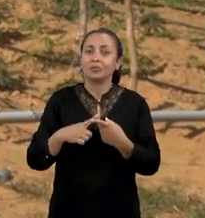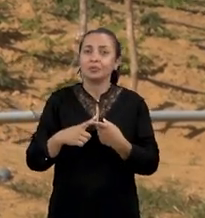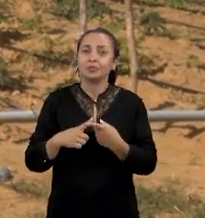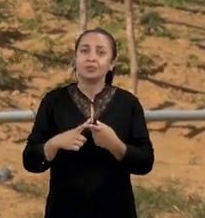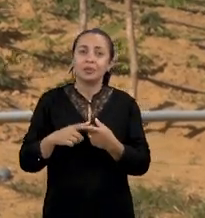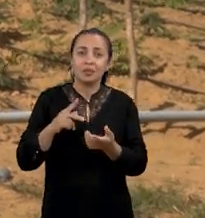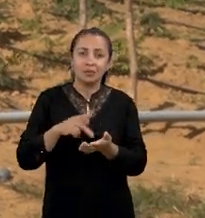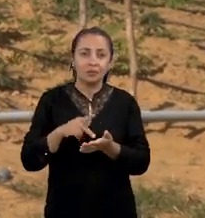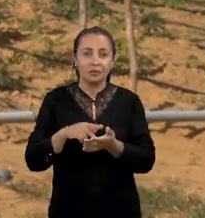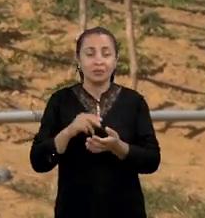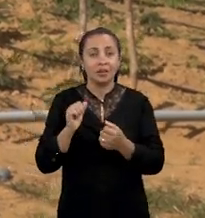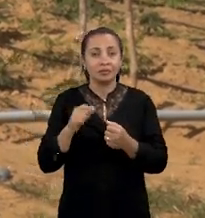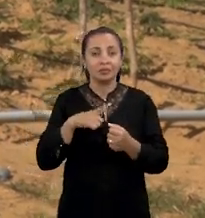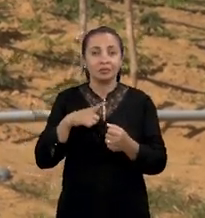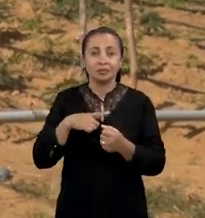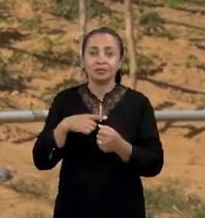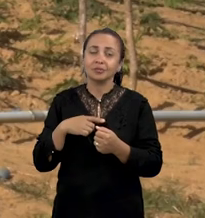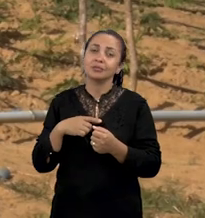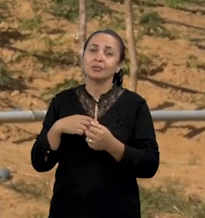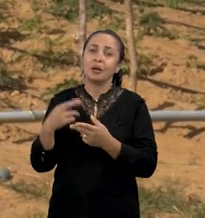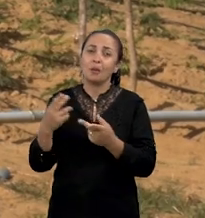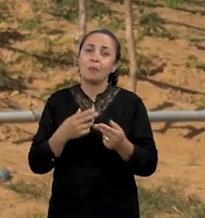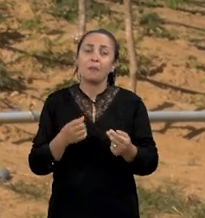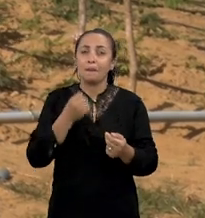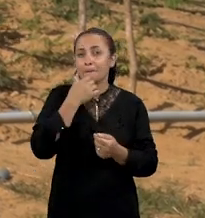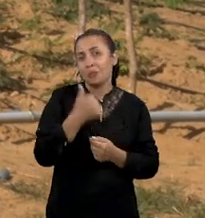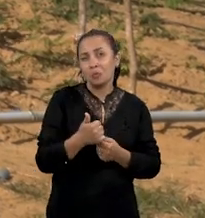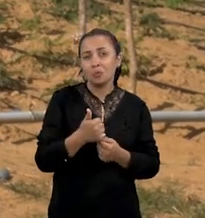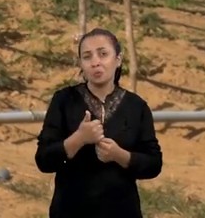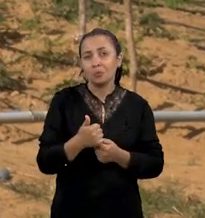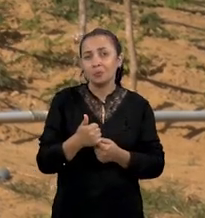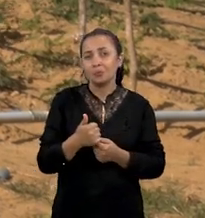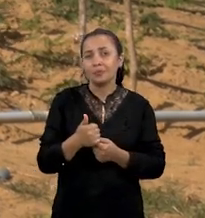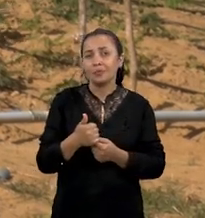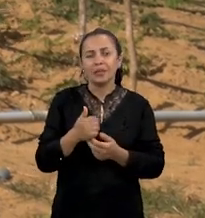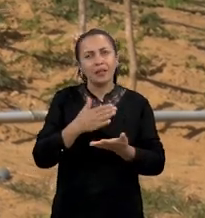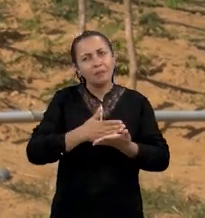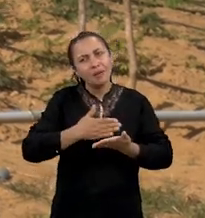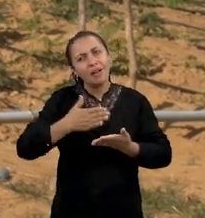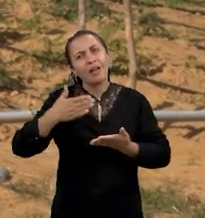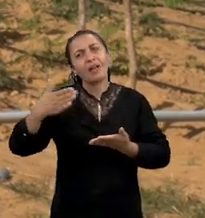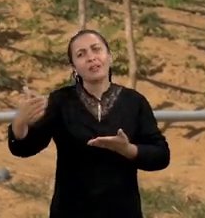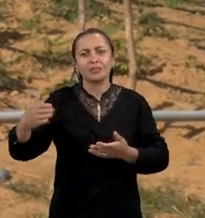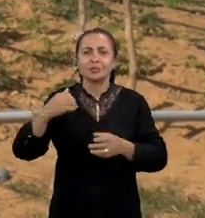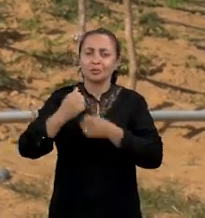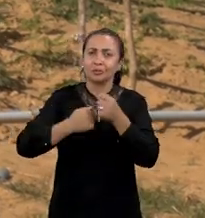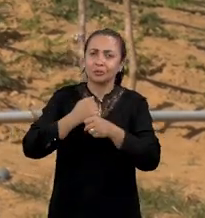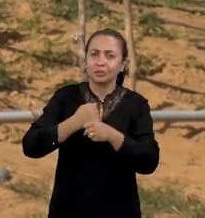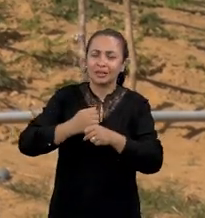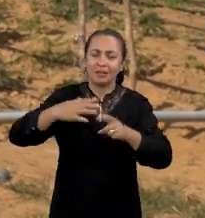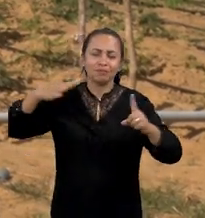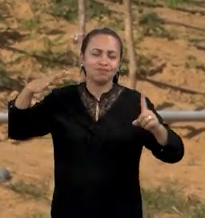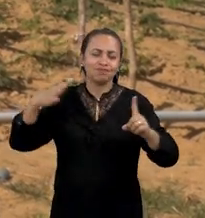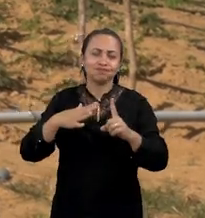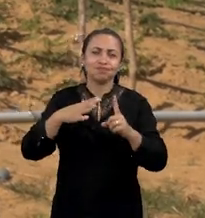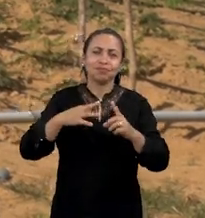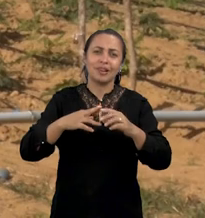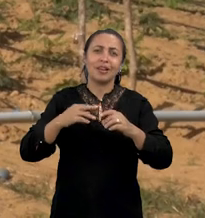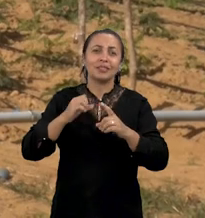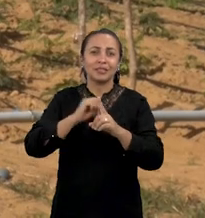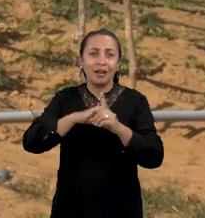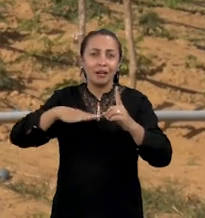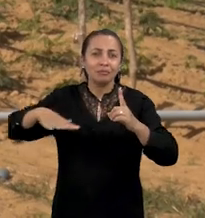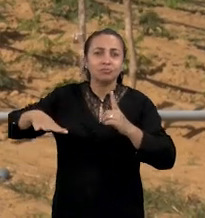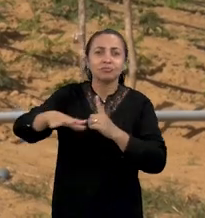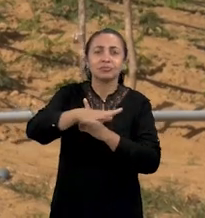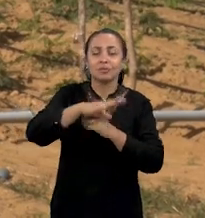uma variedade, mesmo que tenha um potencial produtivo muito bom, com o passar dos anos, a pressão ambiental agindo sobre